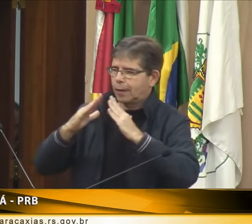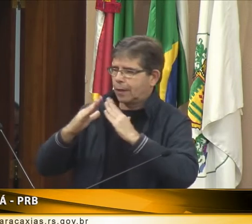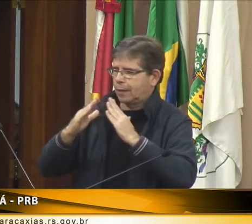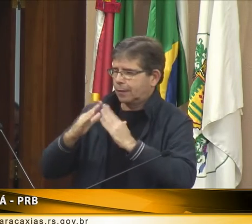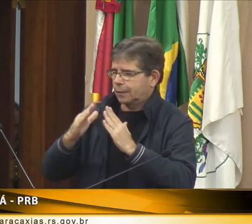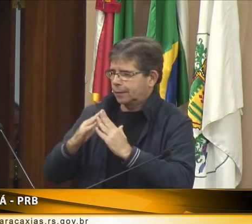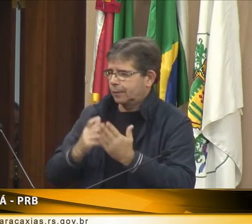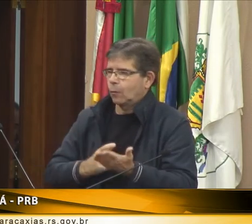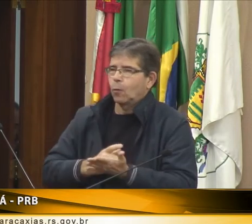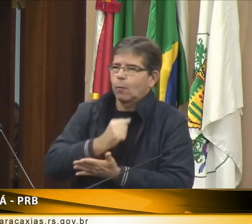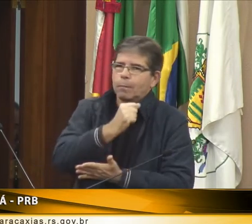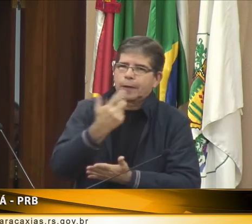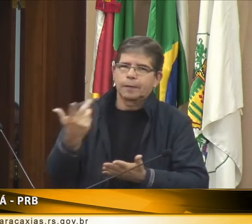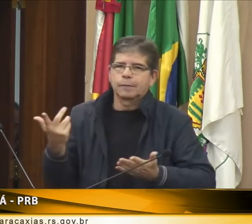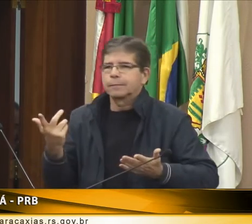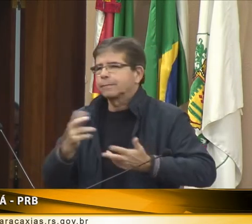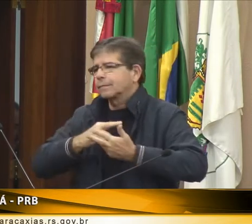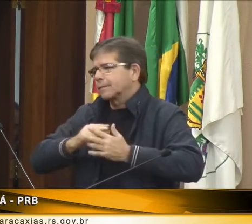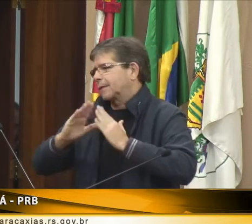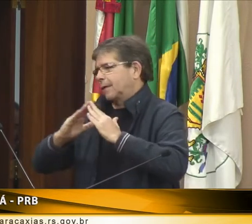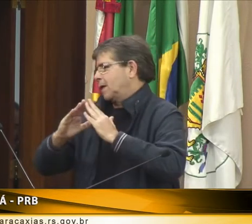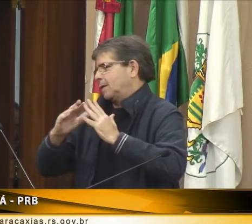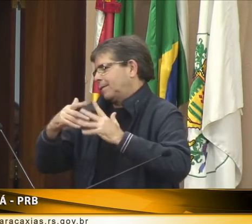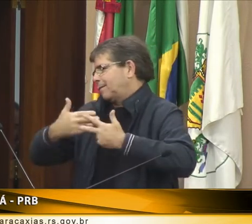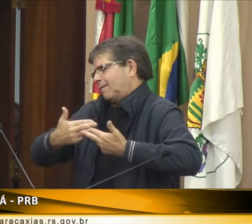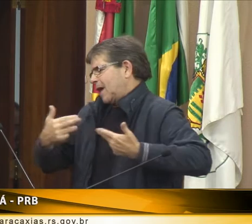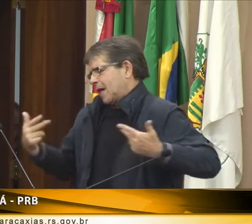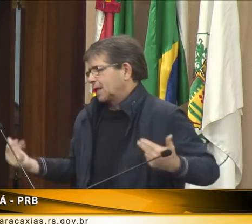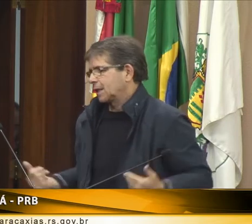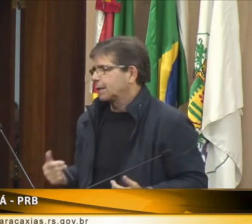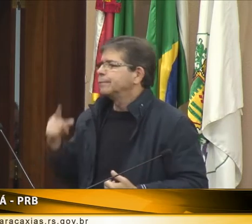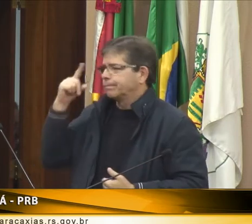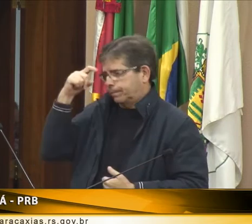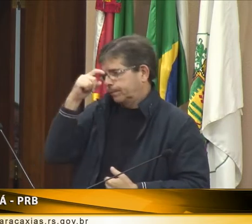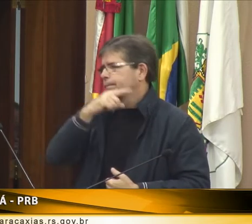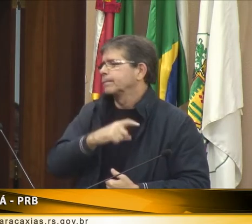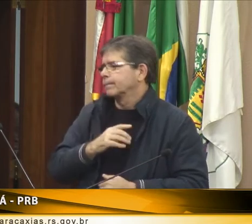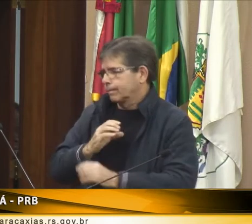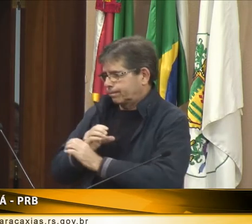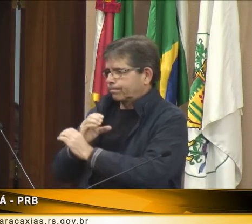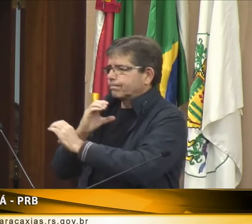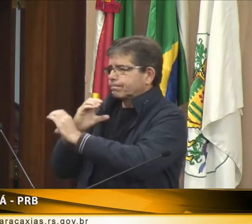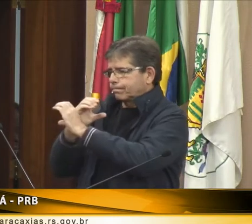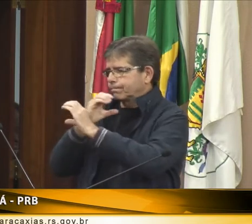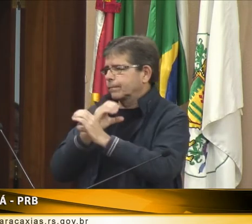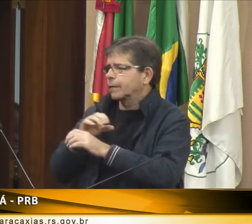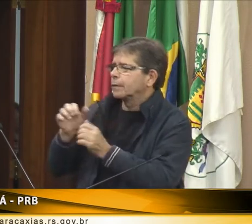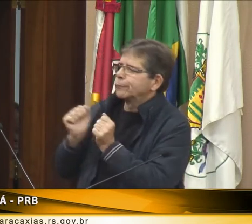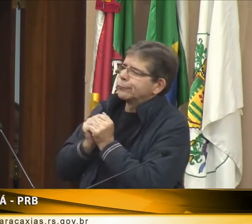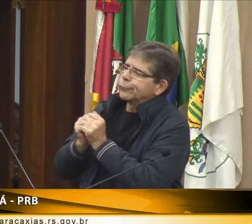Por exemplo, eu vou comprar um carro dentro de uma loja, vou comprar uma casa, vou negociar, e eu preciso da